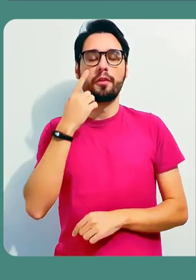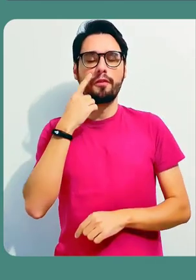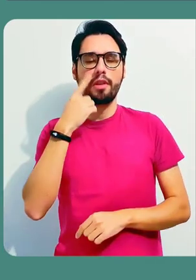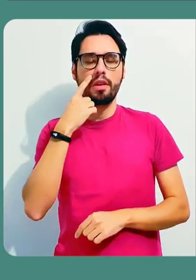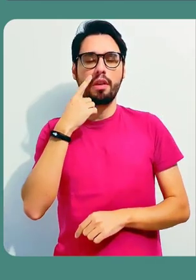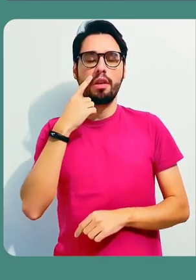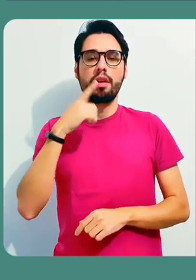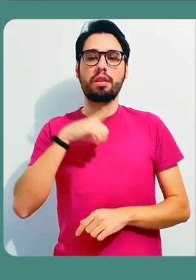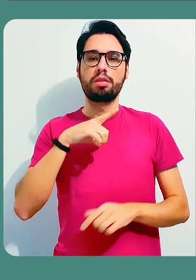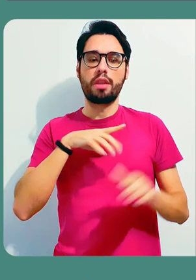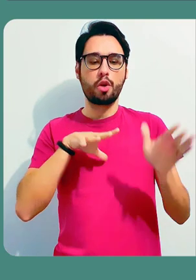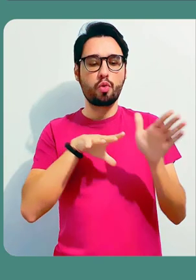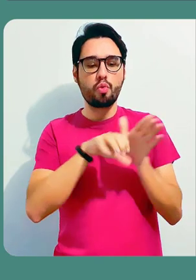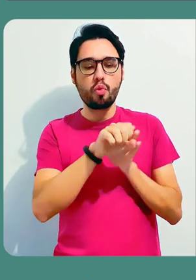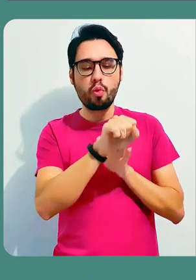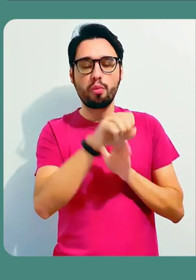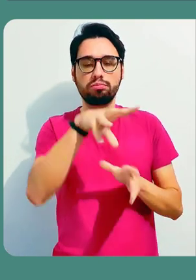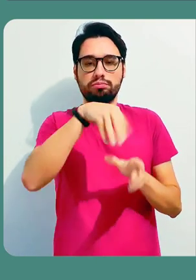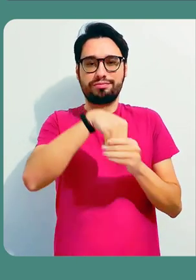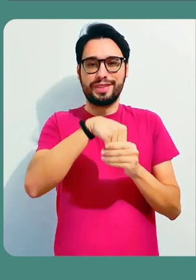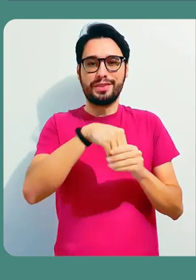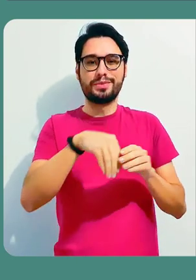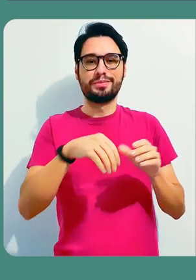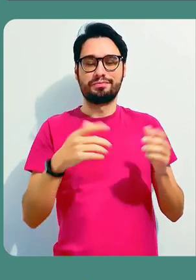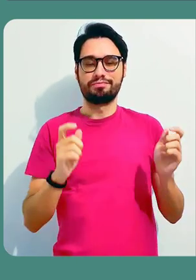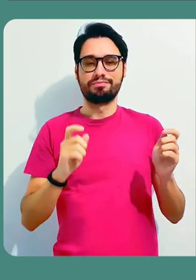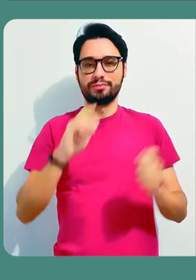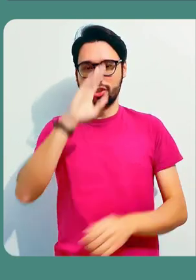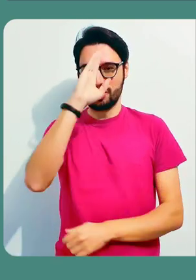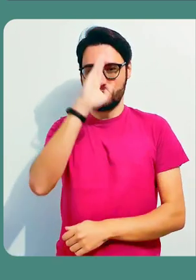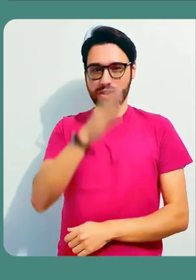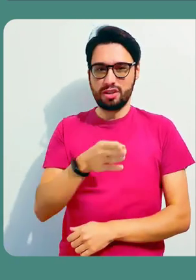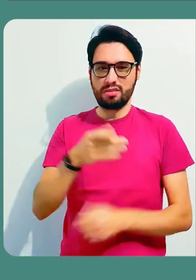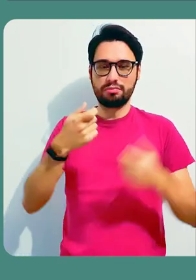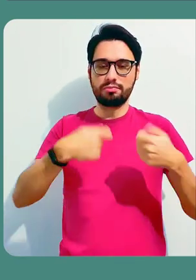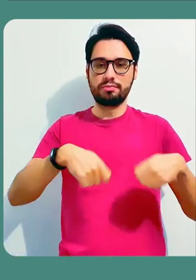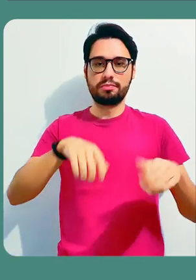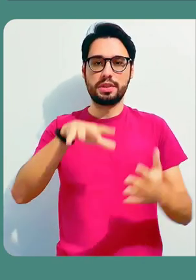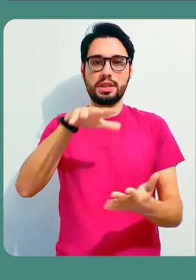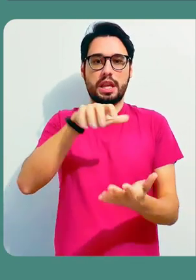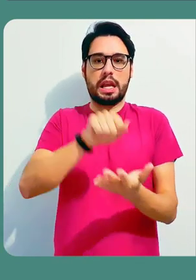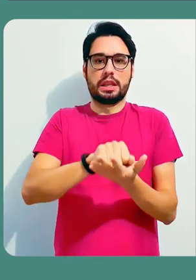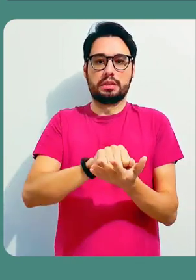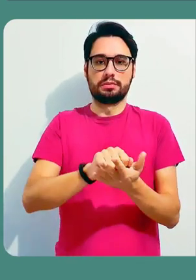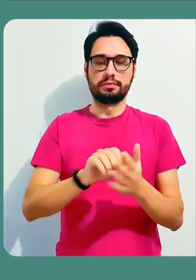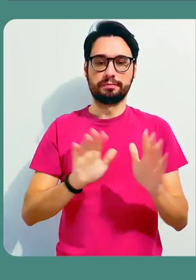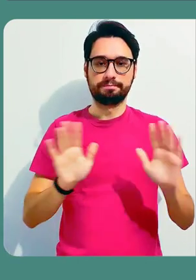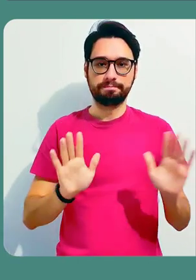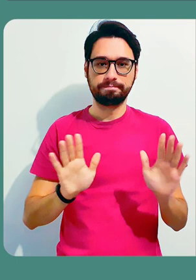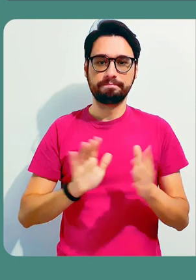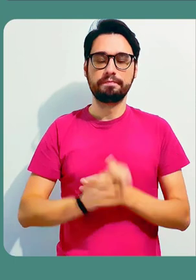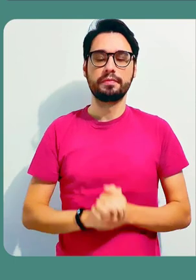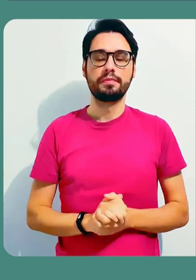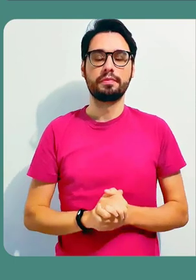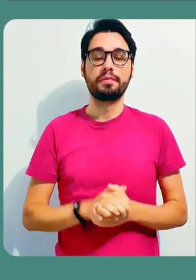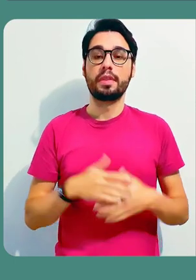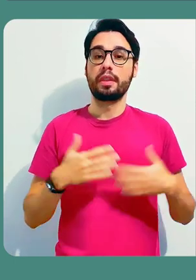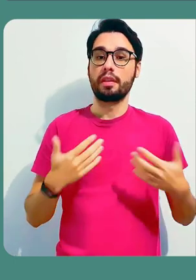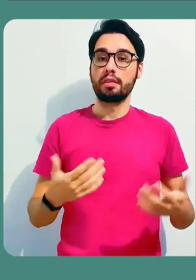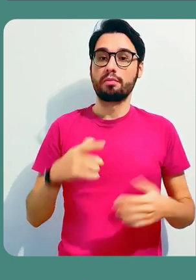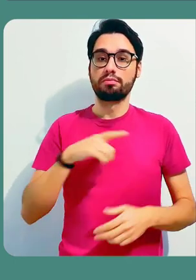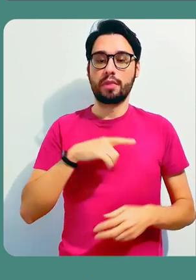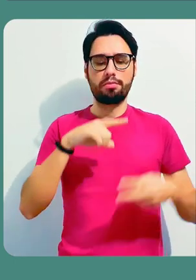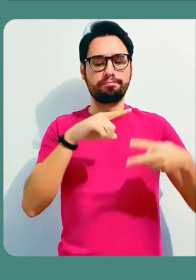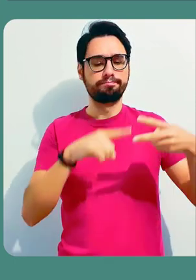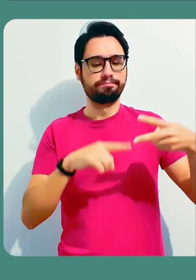Pronto, eu já acabei de fazer o login na minha conta e percebam que eu fiz o login a partir de uma conta Google. Eu não precisei